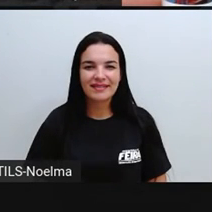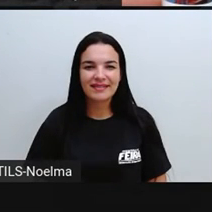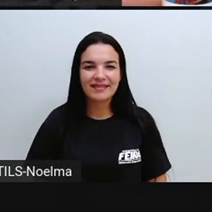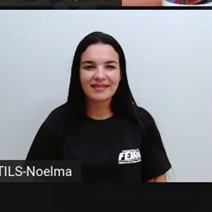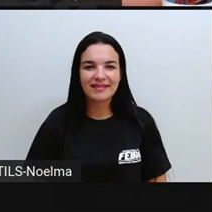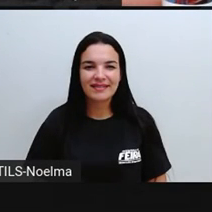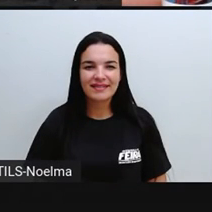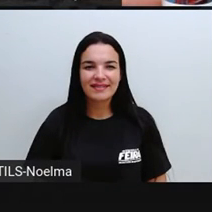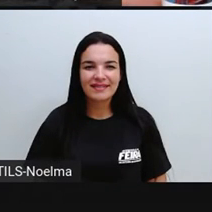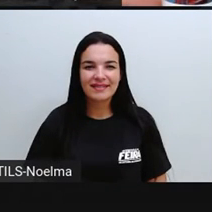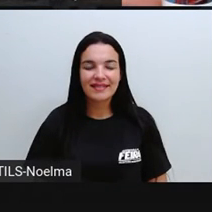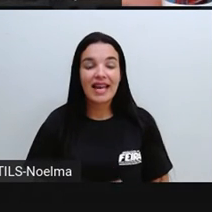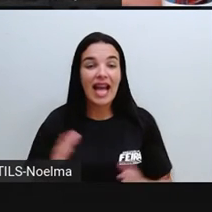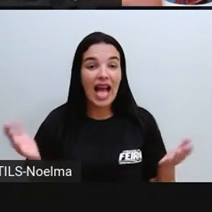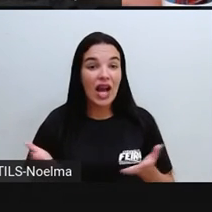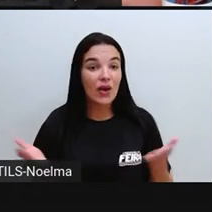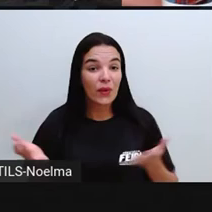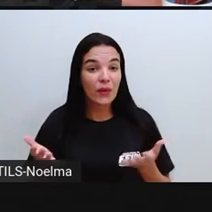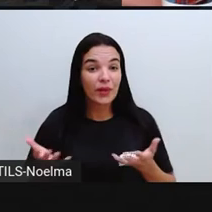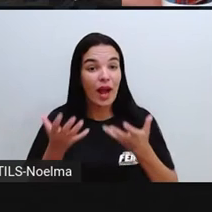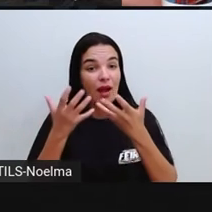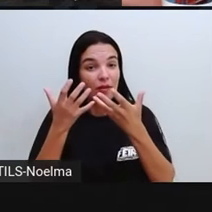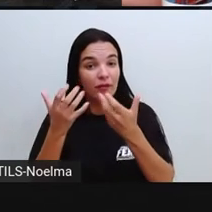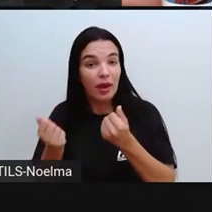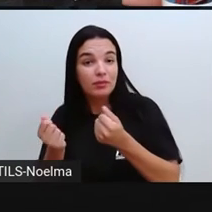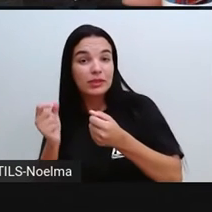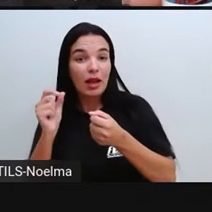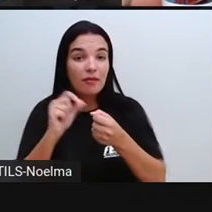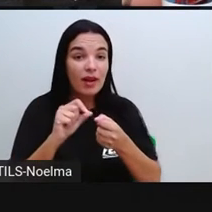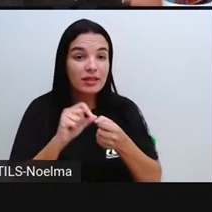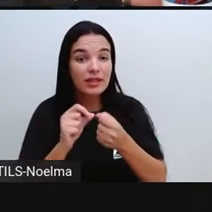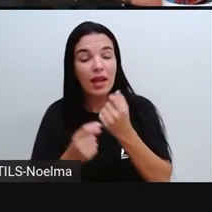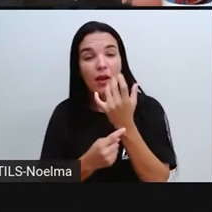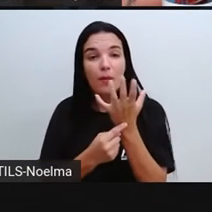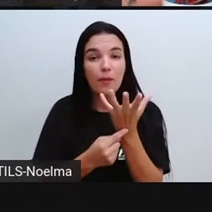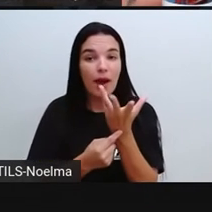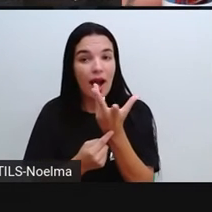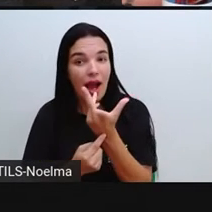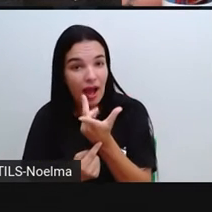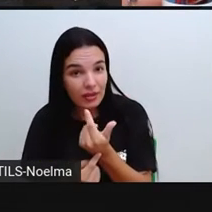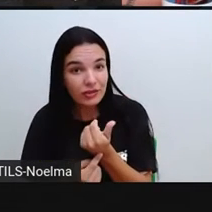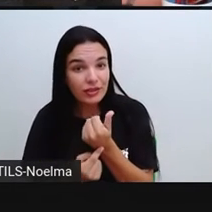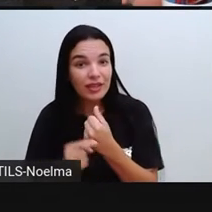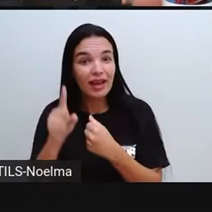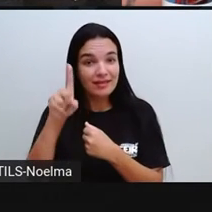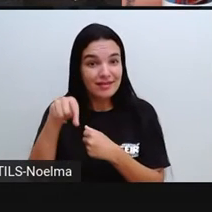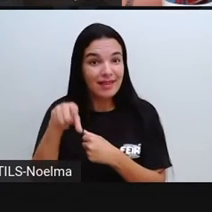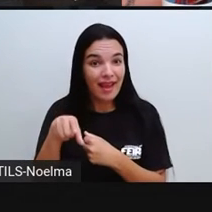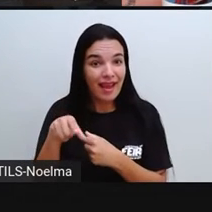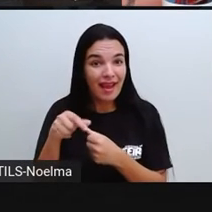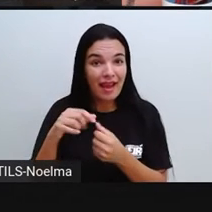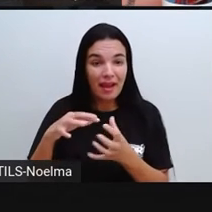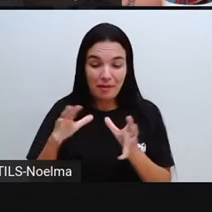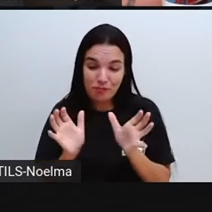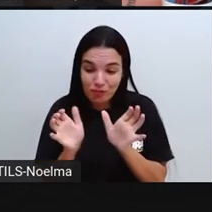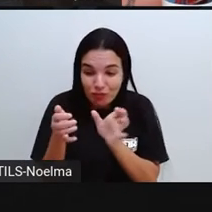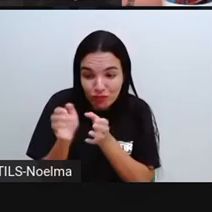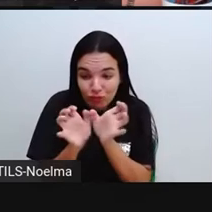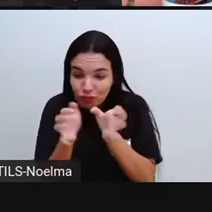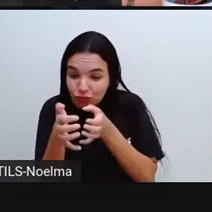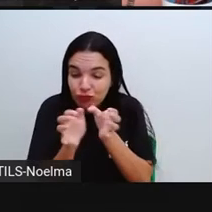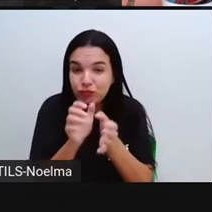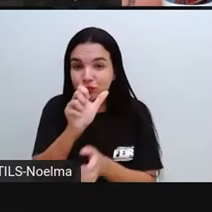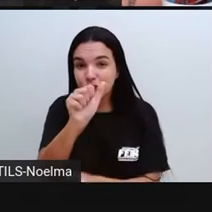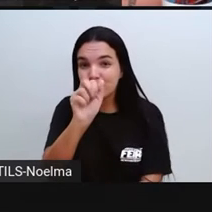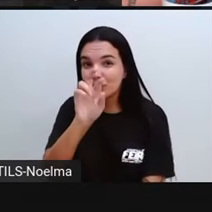Agora nós iremos fazer uma arte com argila A gente que já desde